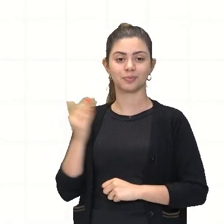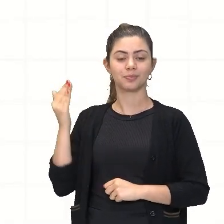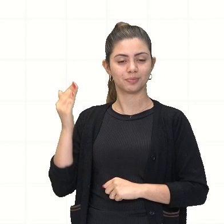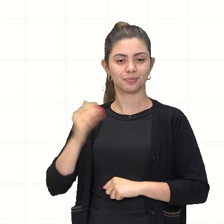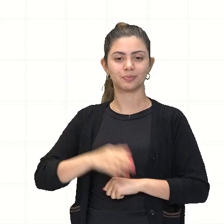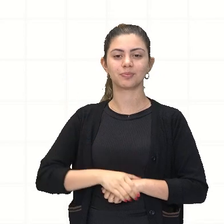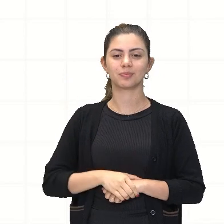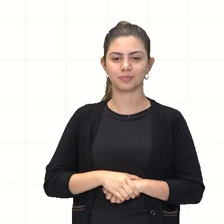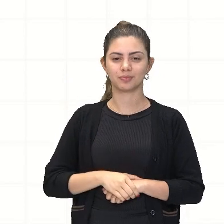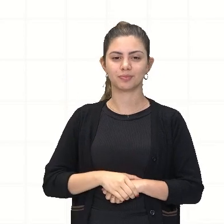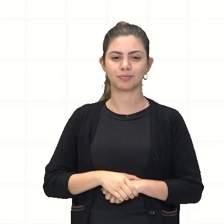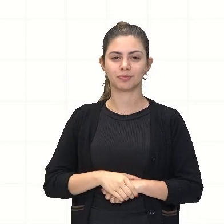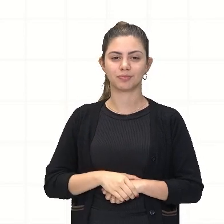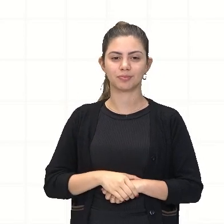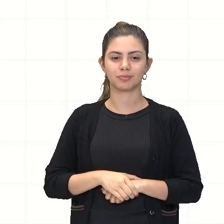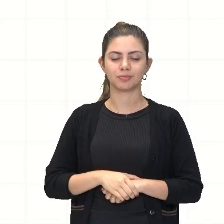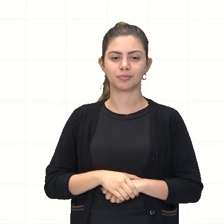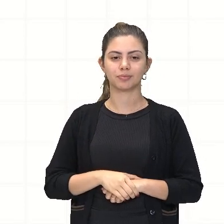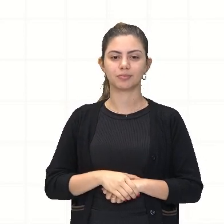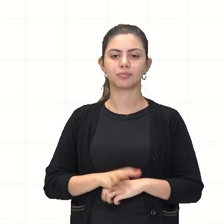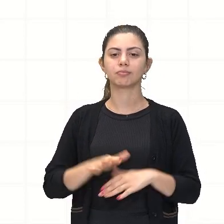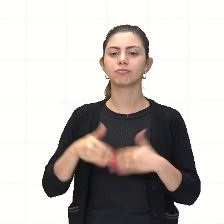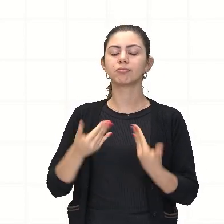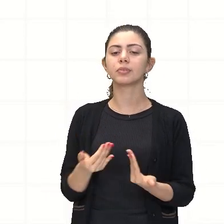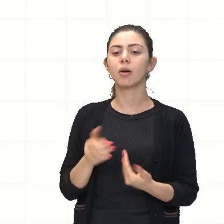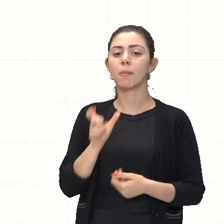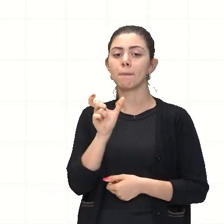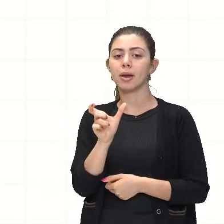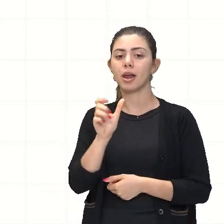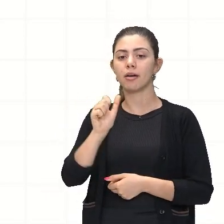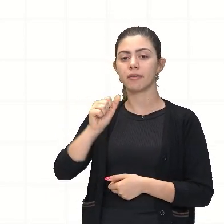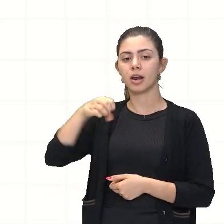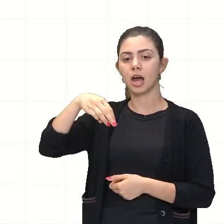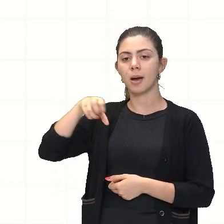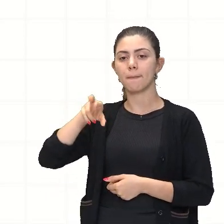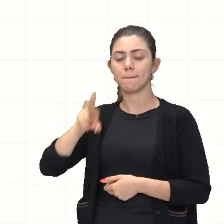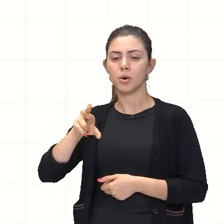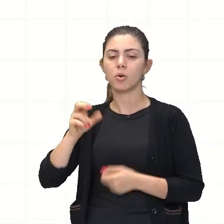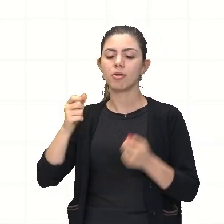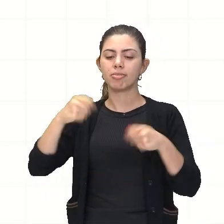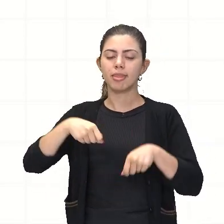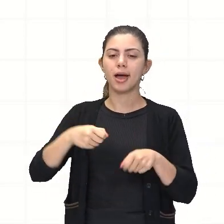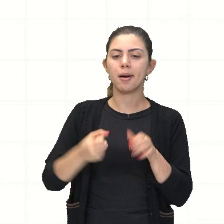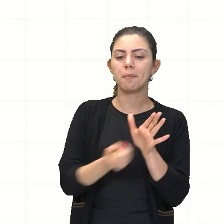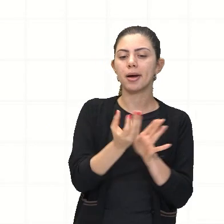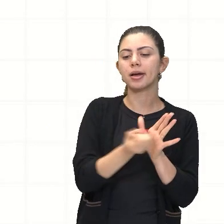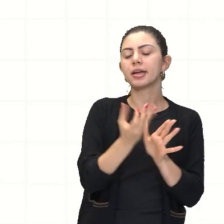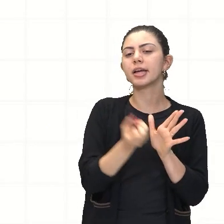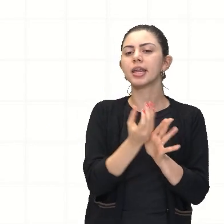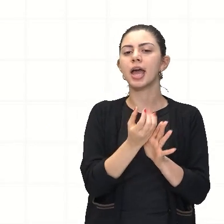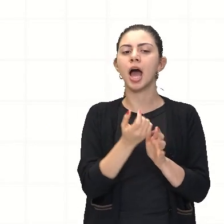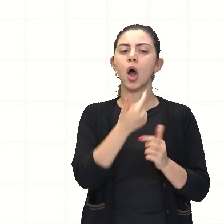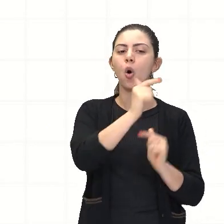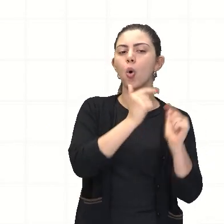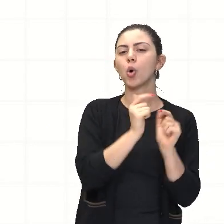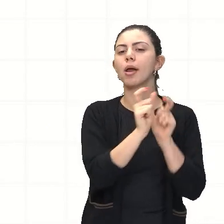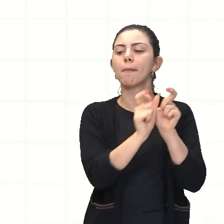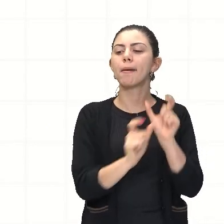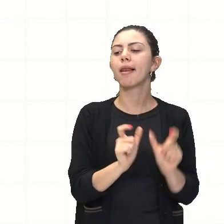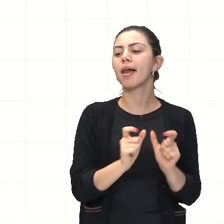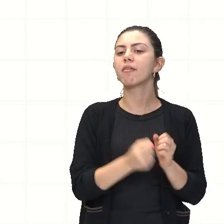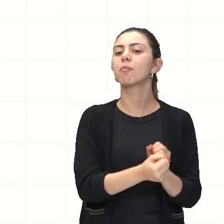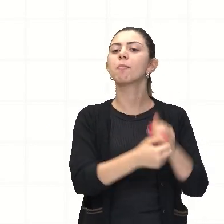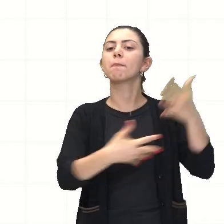Exemplo. Quantos anagramas podemos escrever com as letras da palavra amor? Então, nós temos que